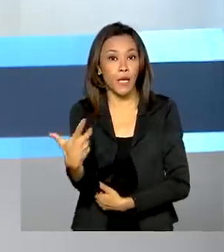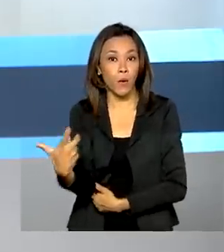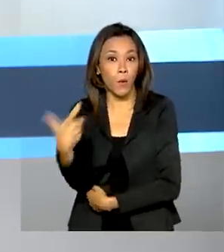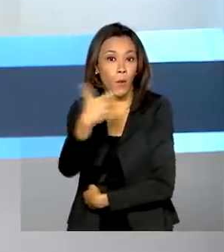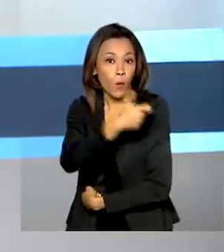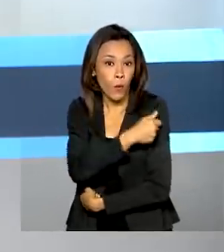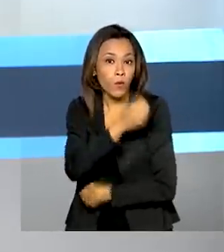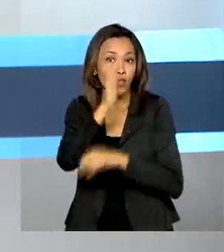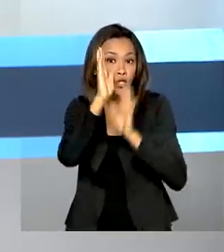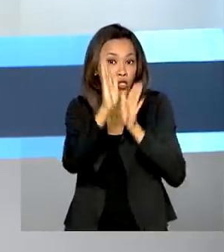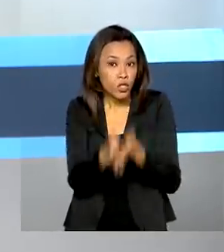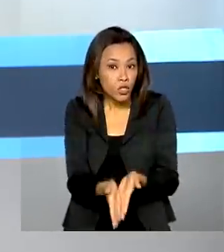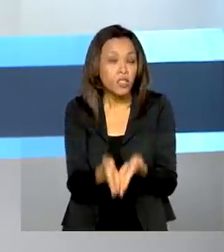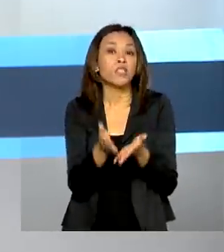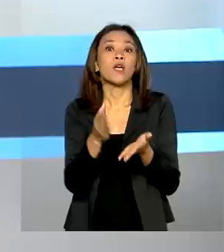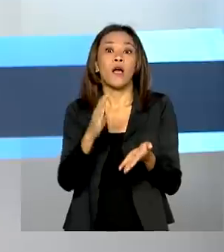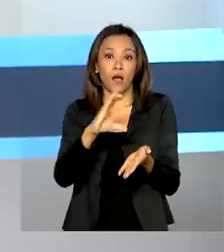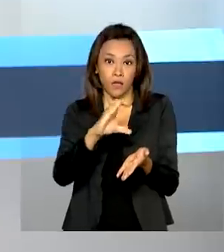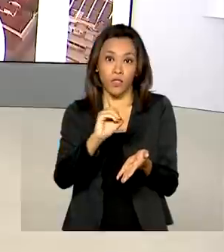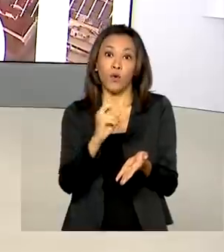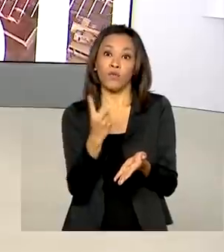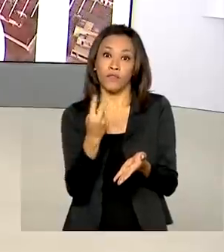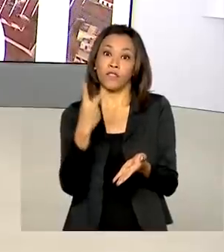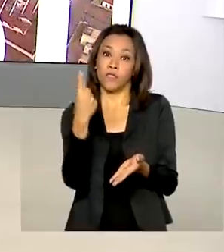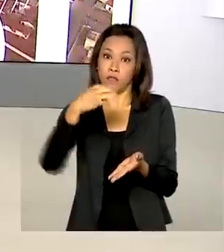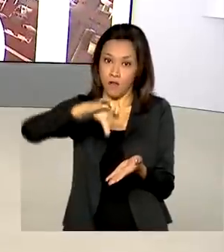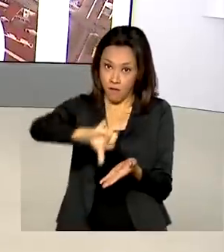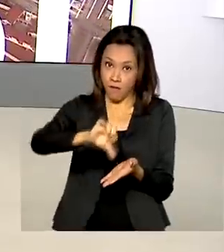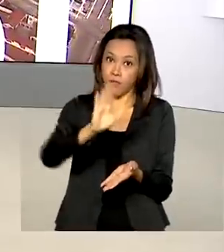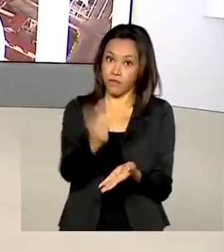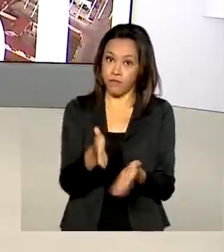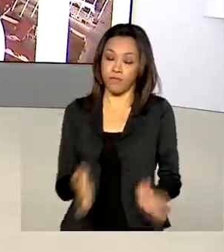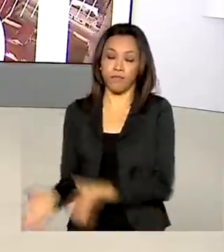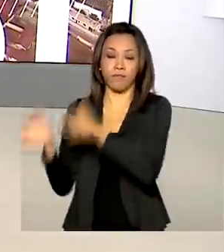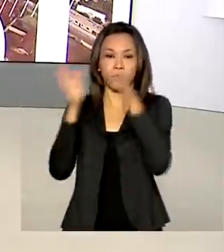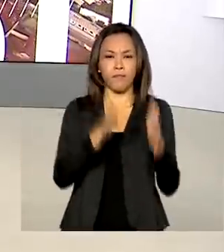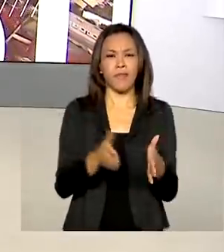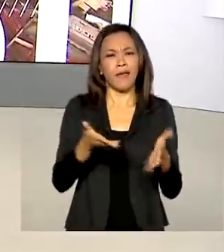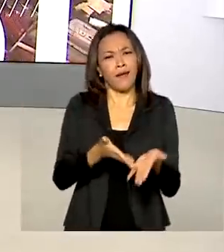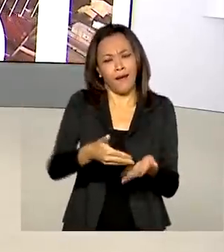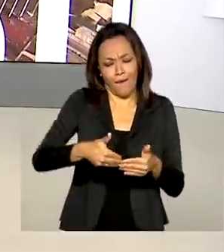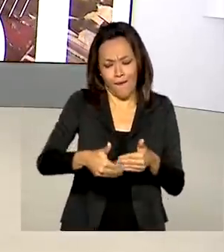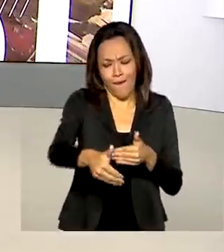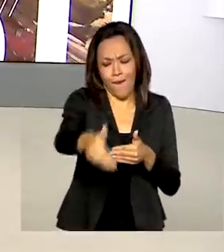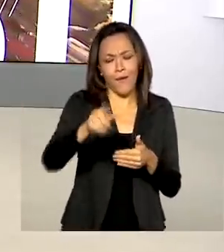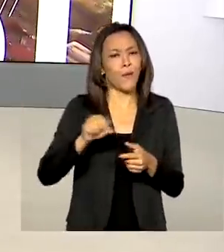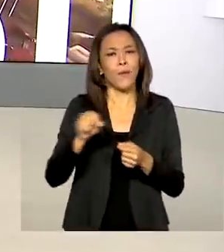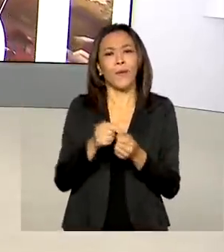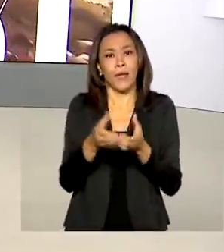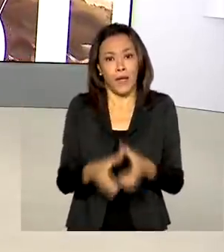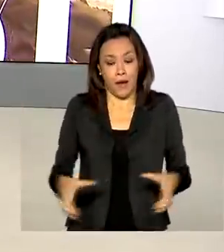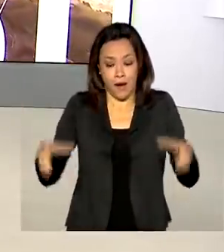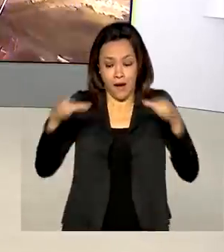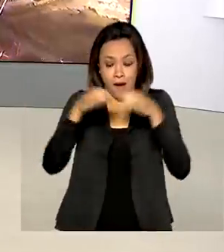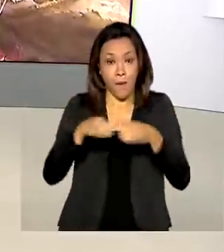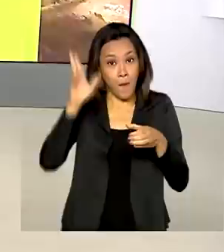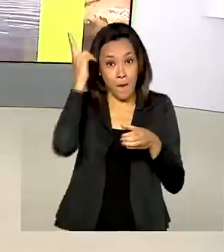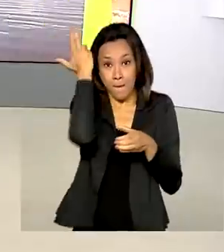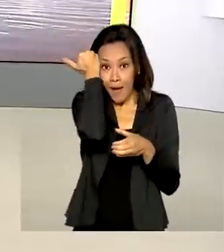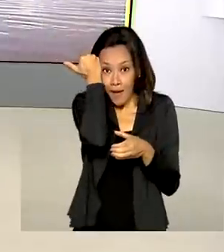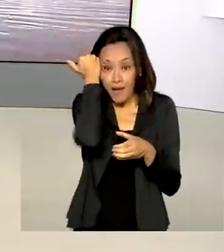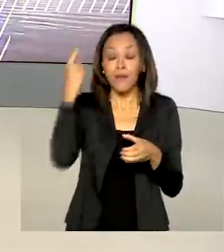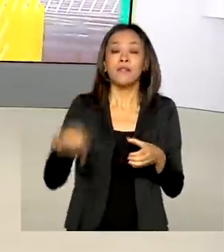contra a Covid-19 já aplicadas. E com a Páscoa, em meio à pandemia, a Fiocruz lançou uma cartilha com